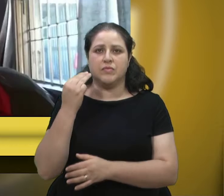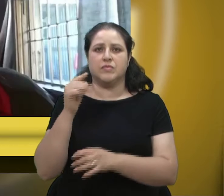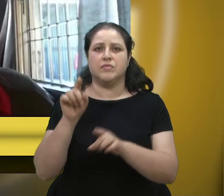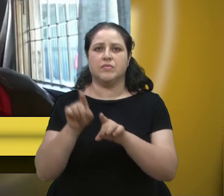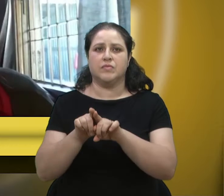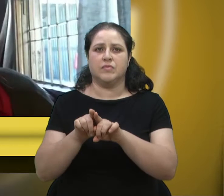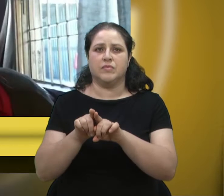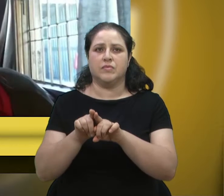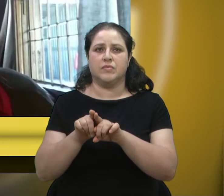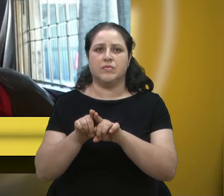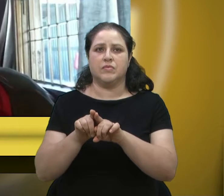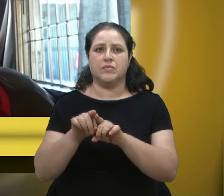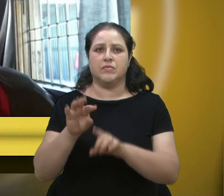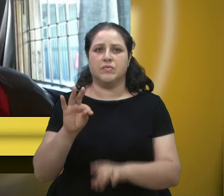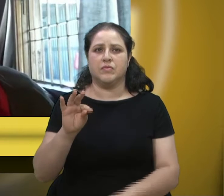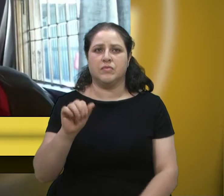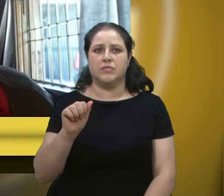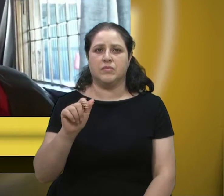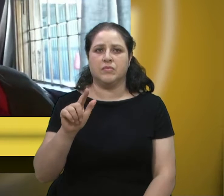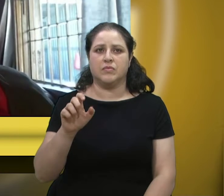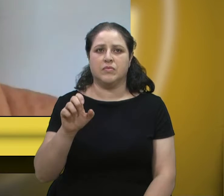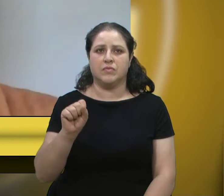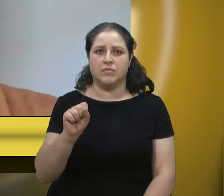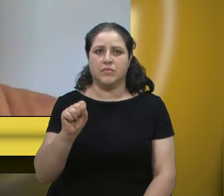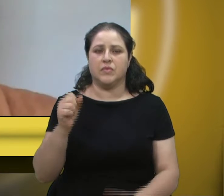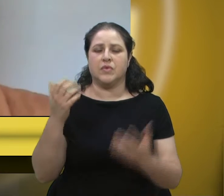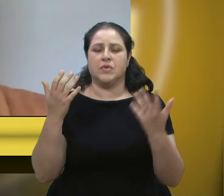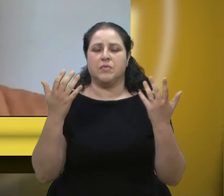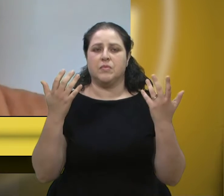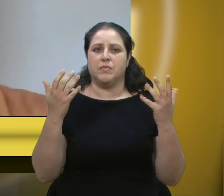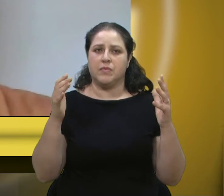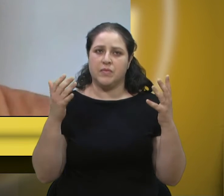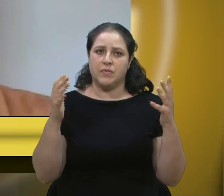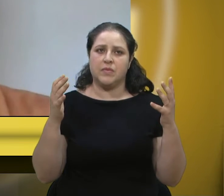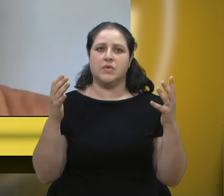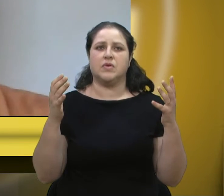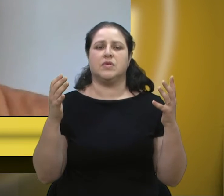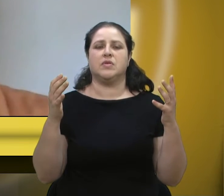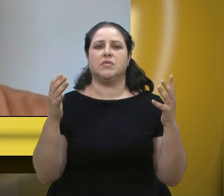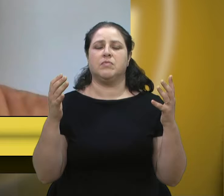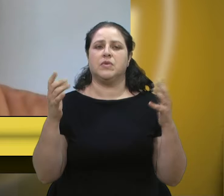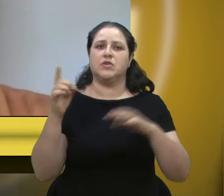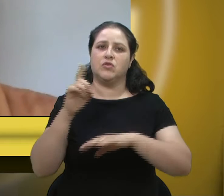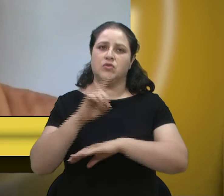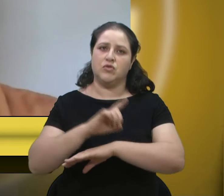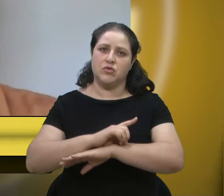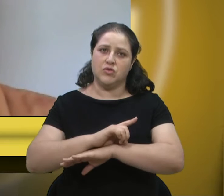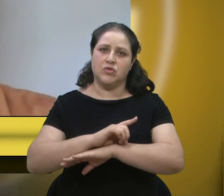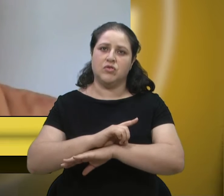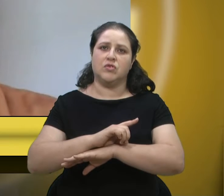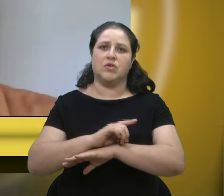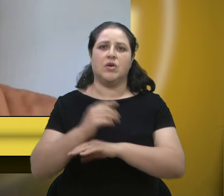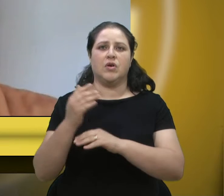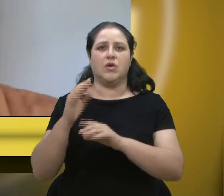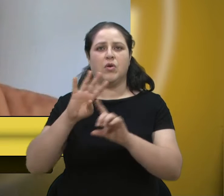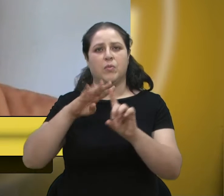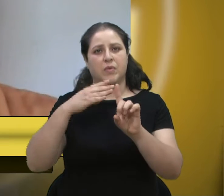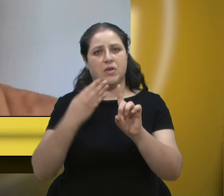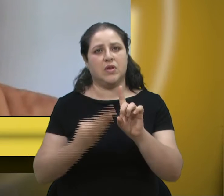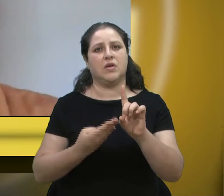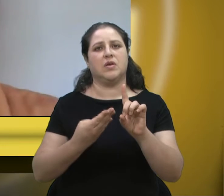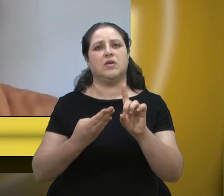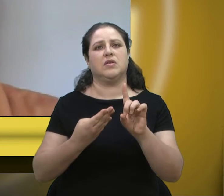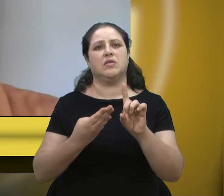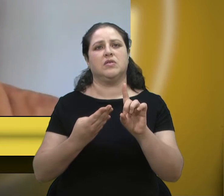parabéns pela vossa data e a nossa defesa,